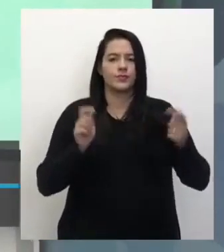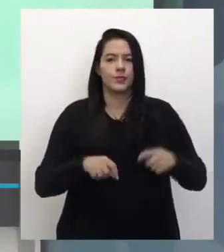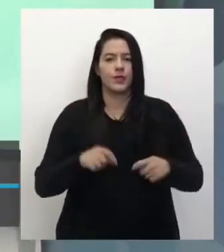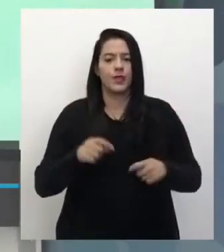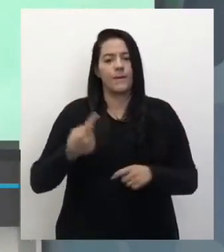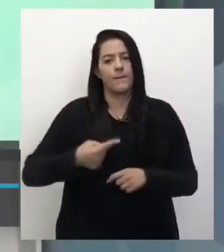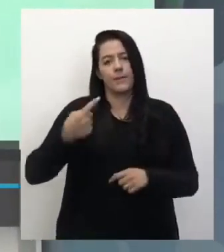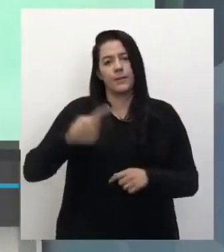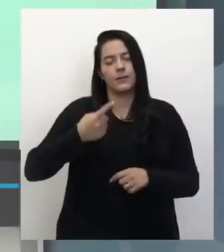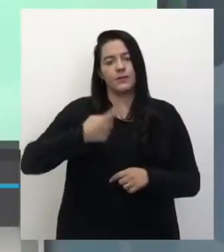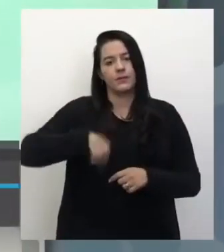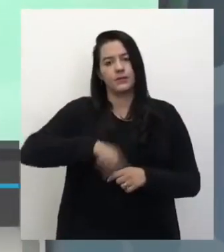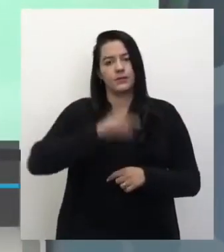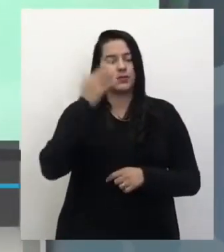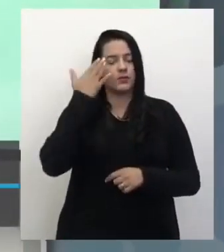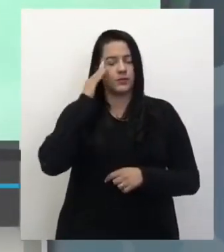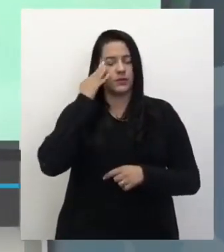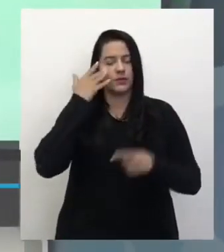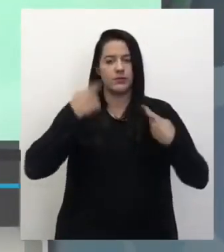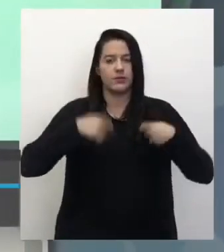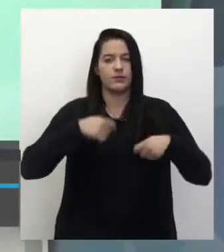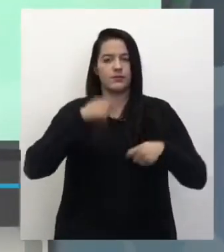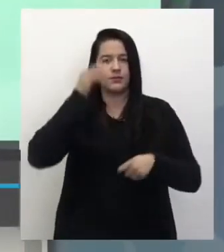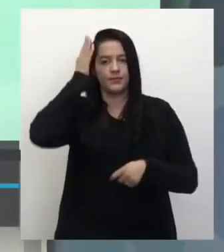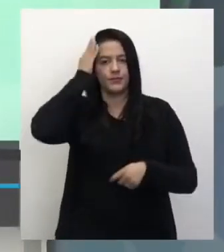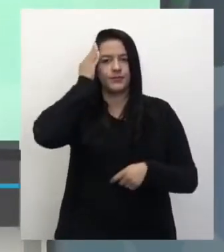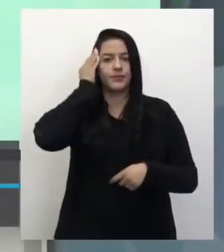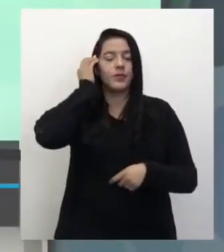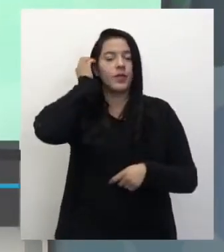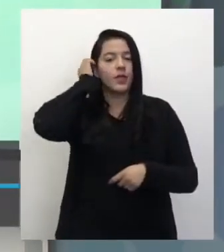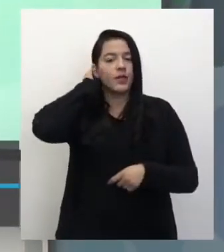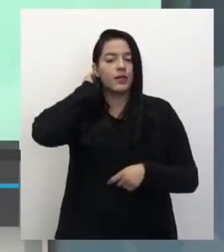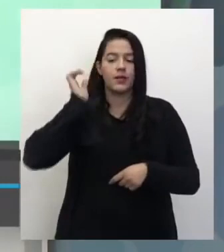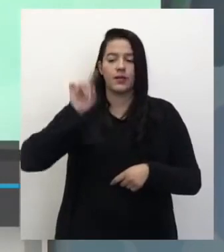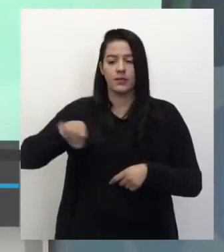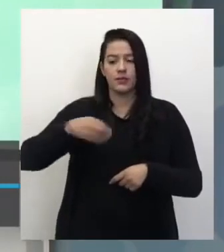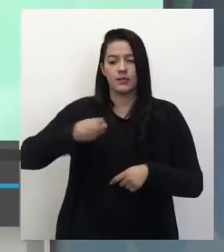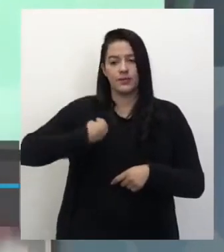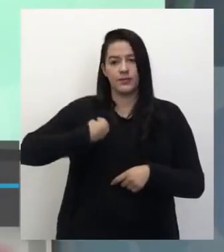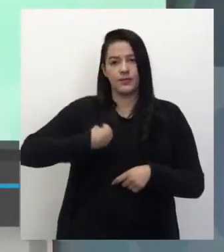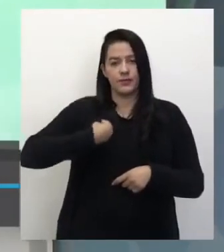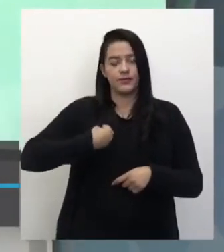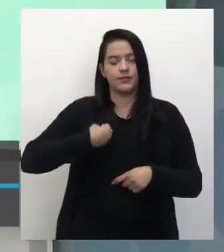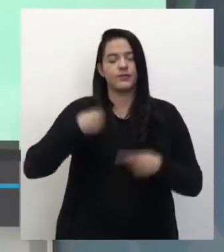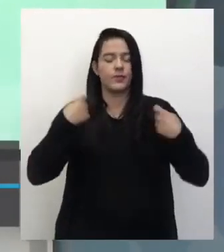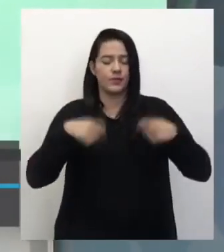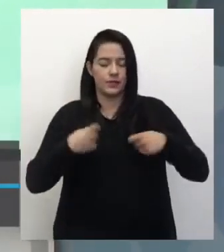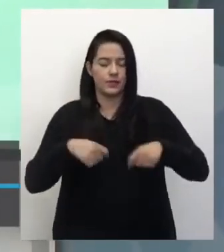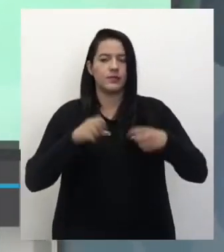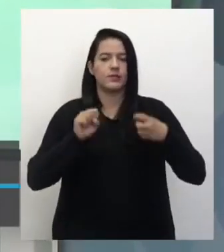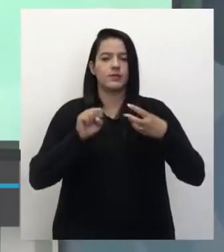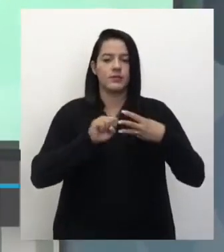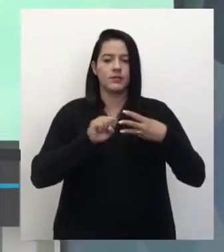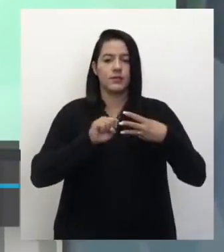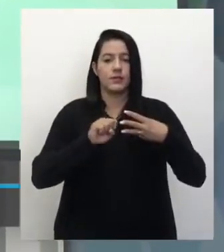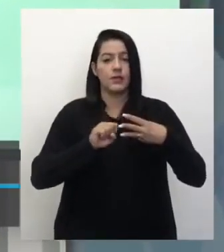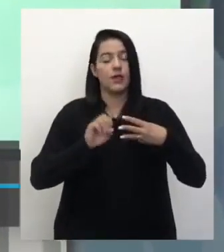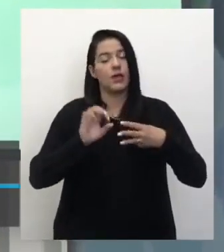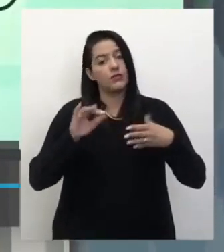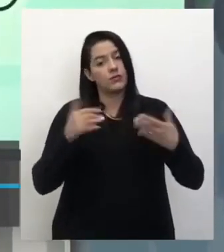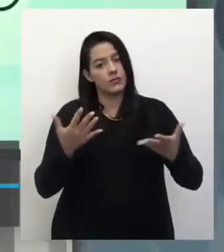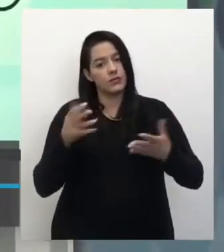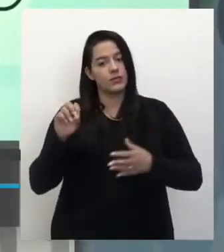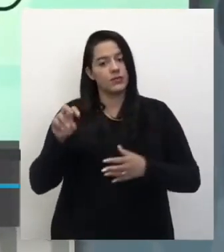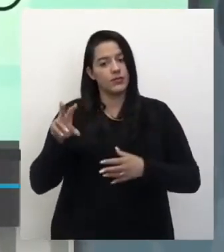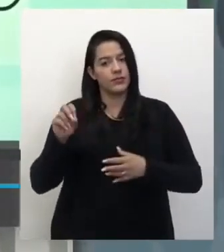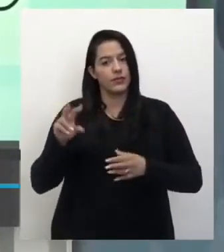coisa que a gente tem que entender, tá bom? É ser vivo? Tem que ter célula, a menos que seja um vírus, tá? Muito